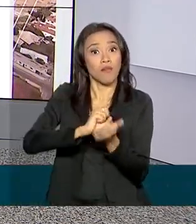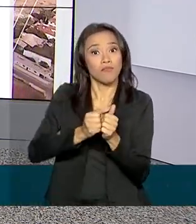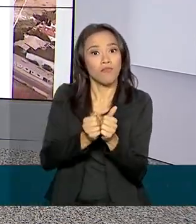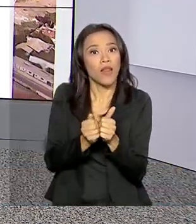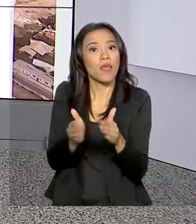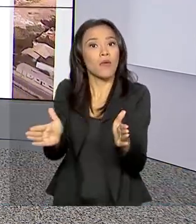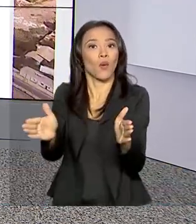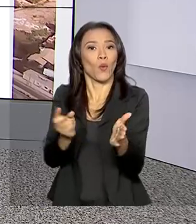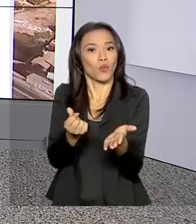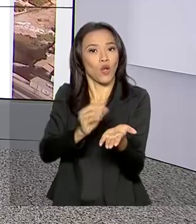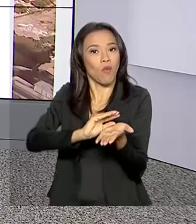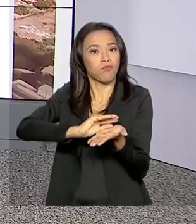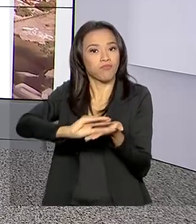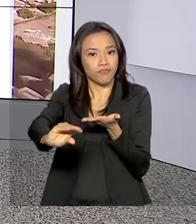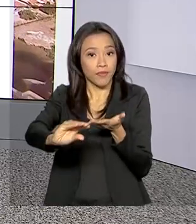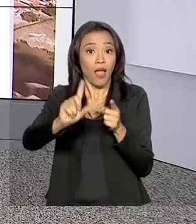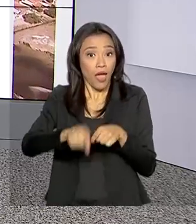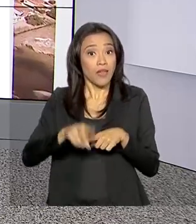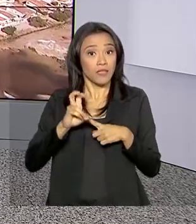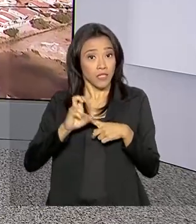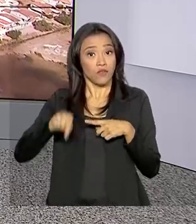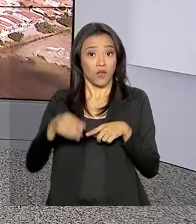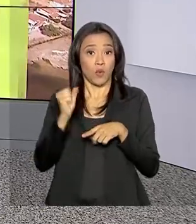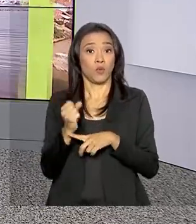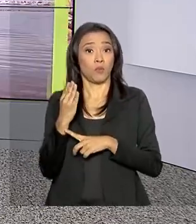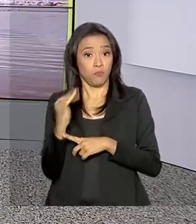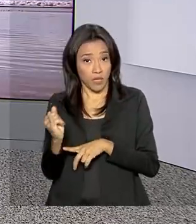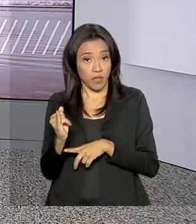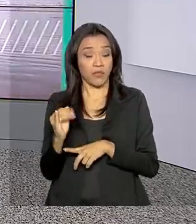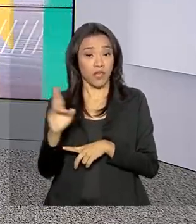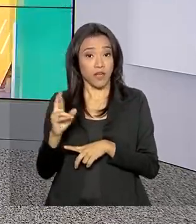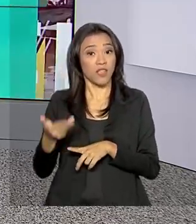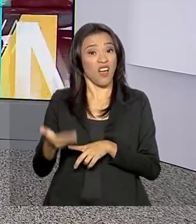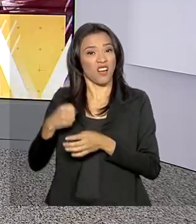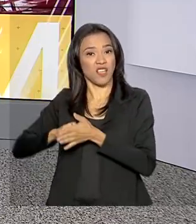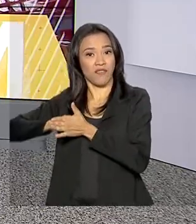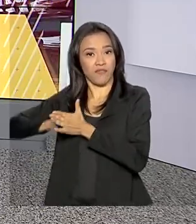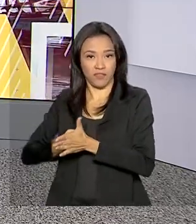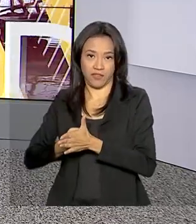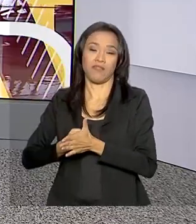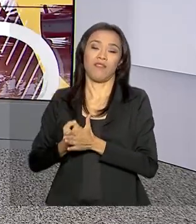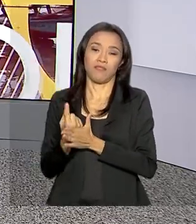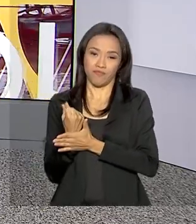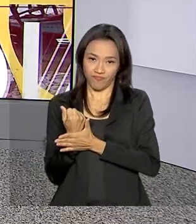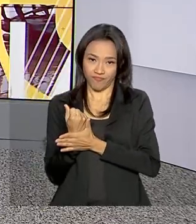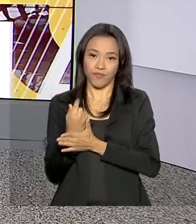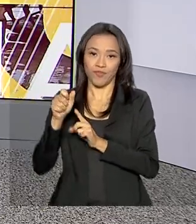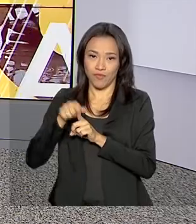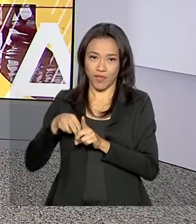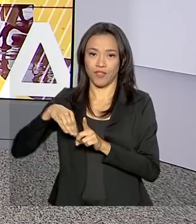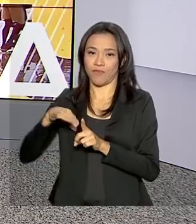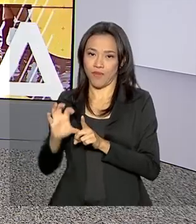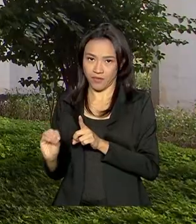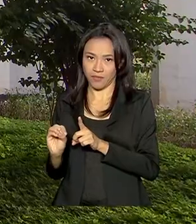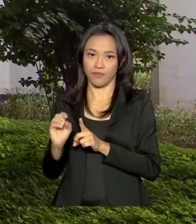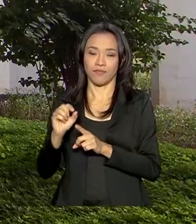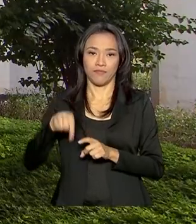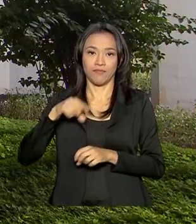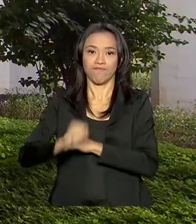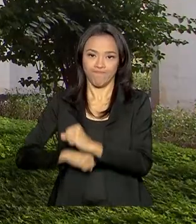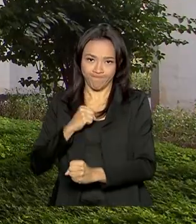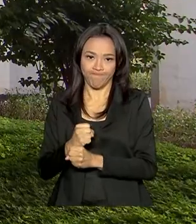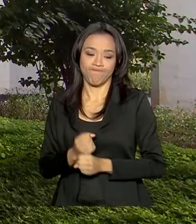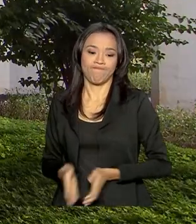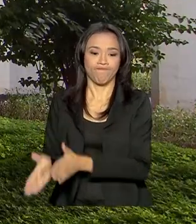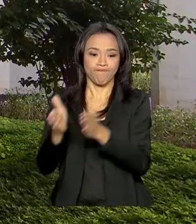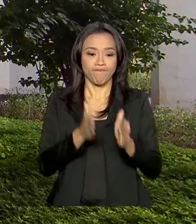parte dos 5,8 bilhões de reais que haviam sido contingenciados em março deste ano. Já